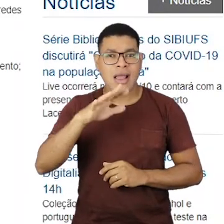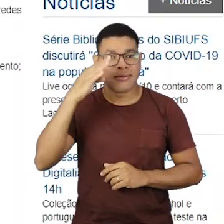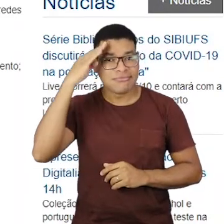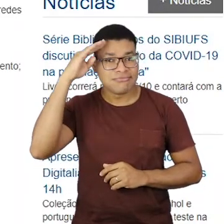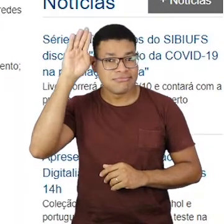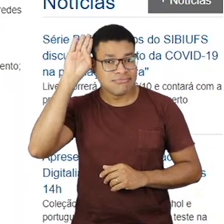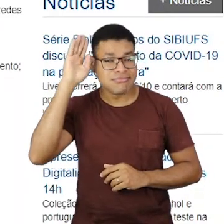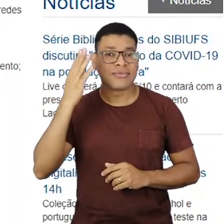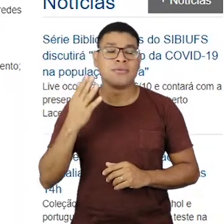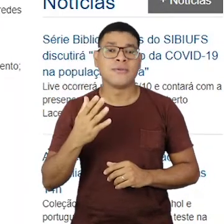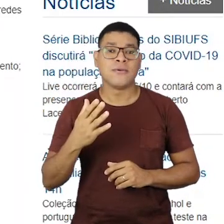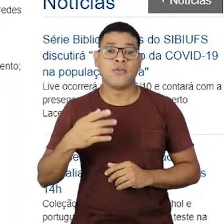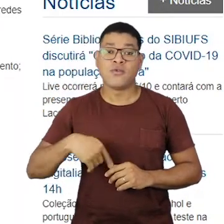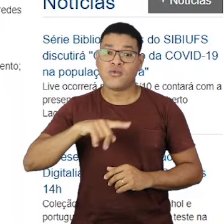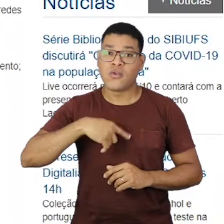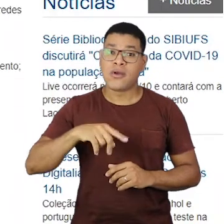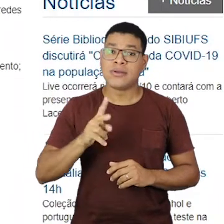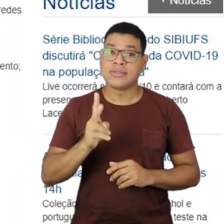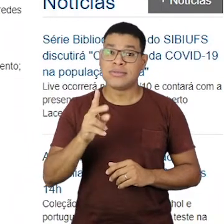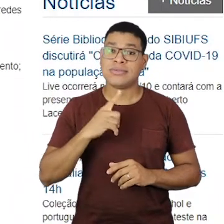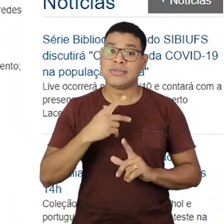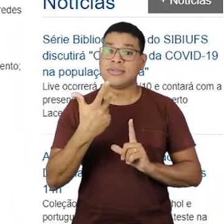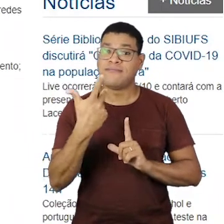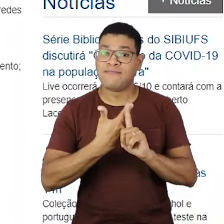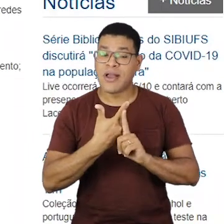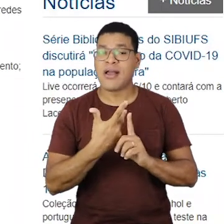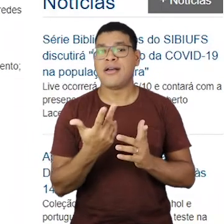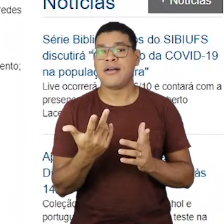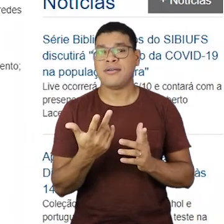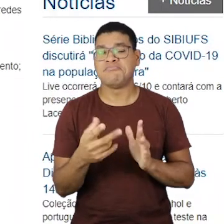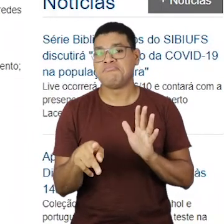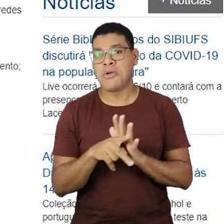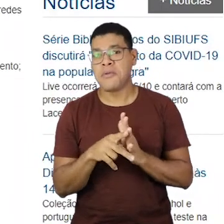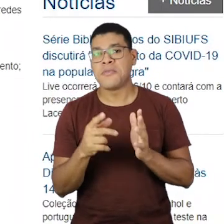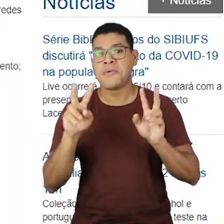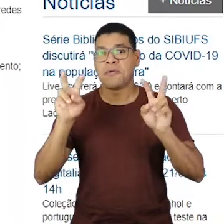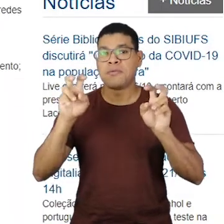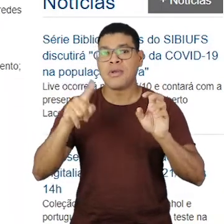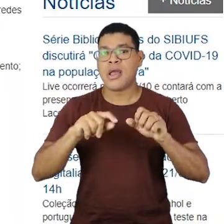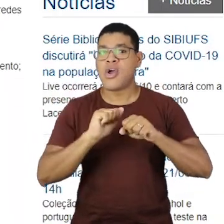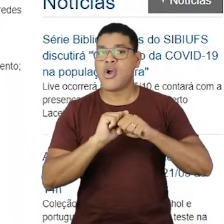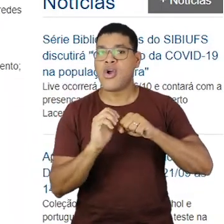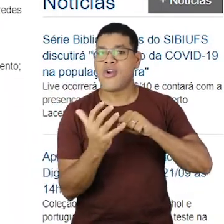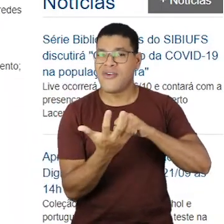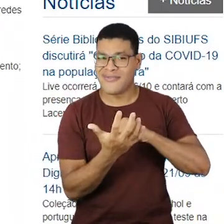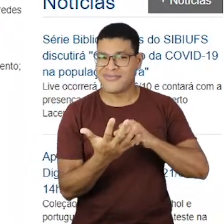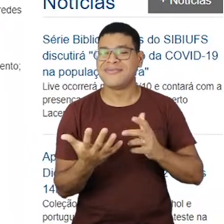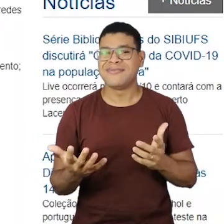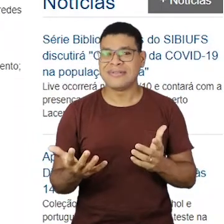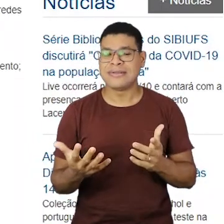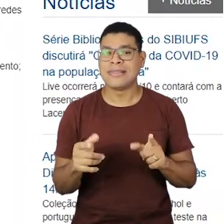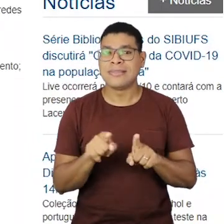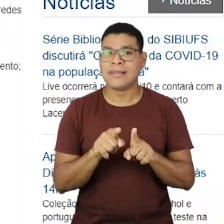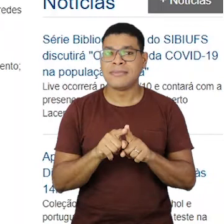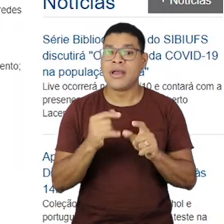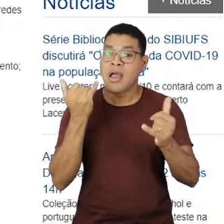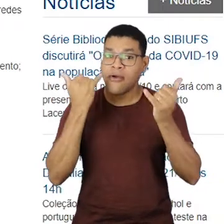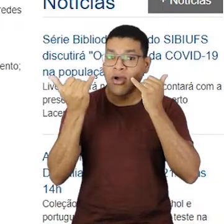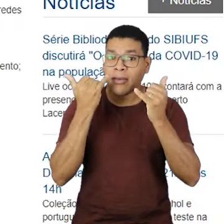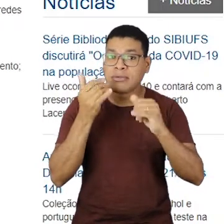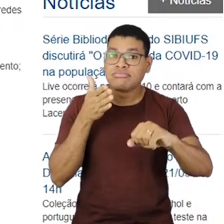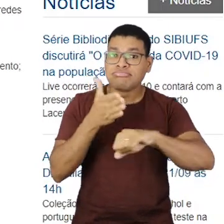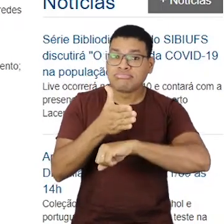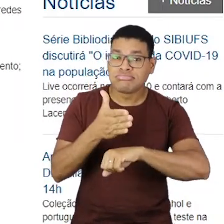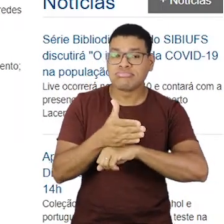comunidade acadêmica. Nós estamos realizando lives a respeito sobre a Covid-19 e o